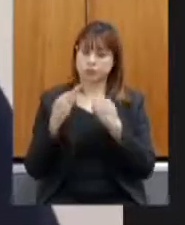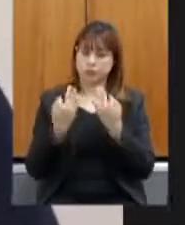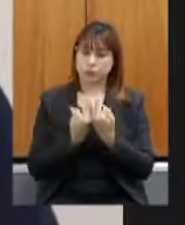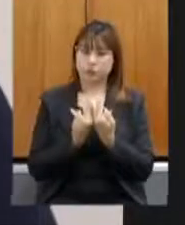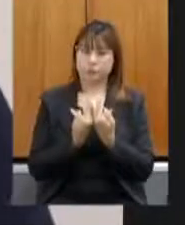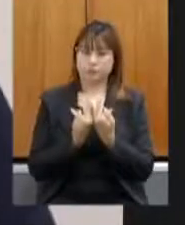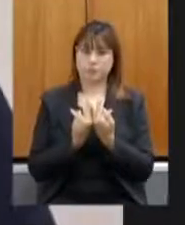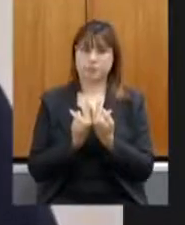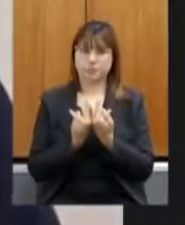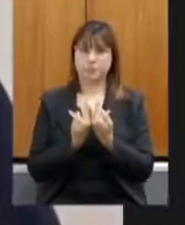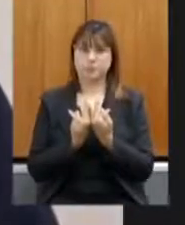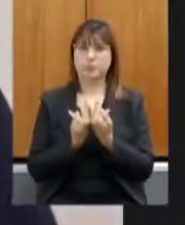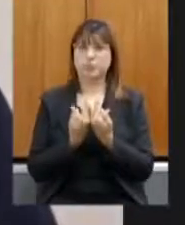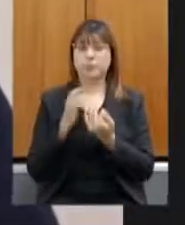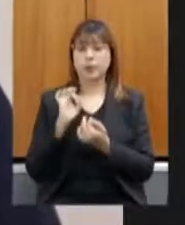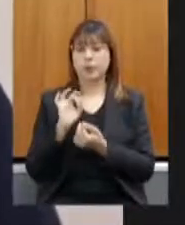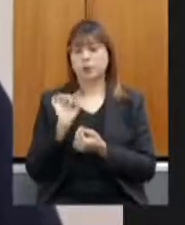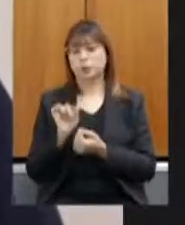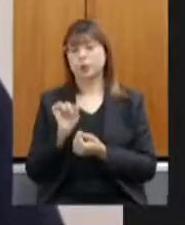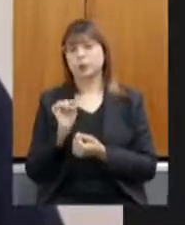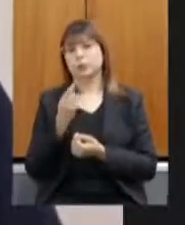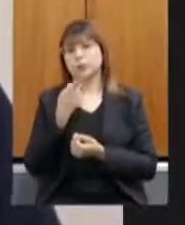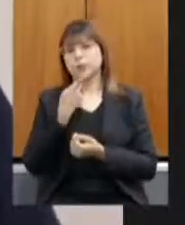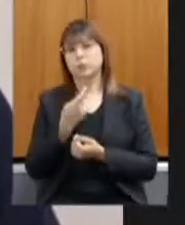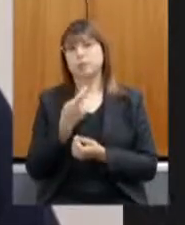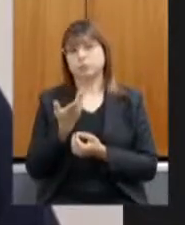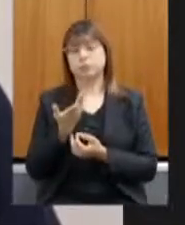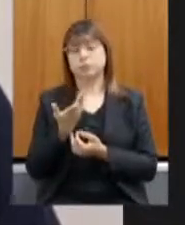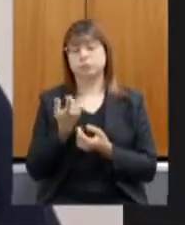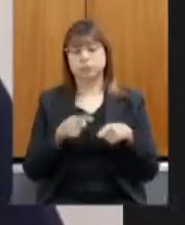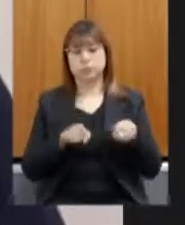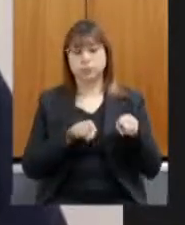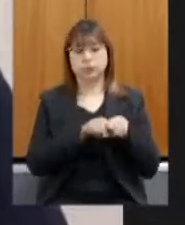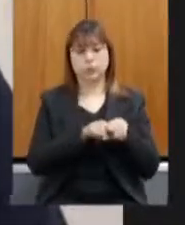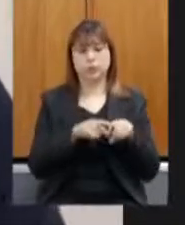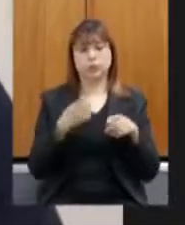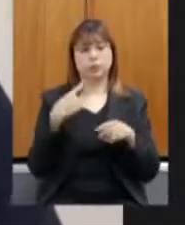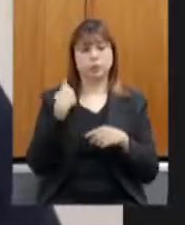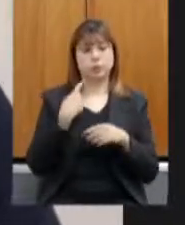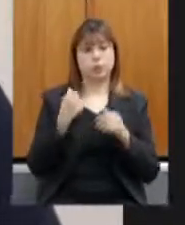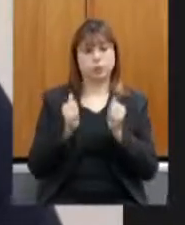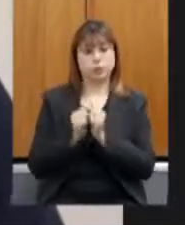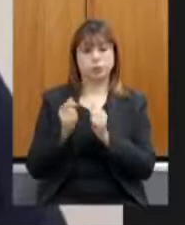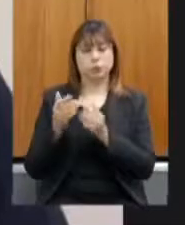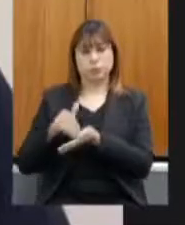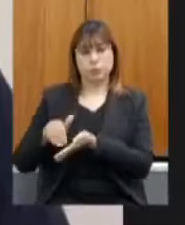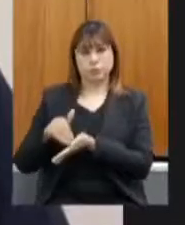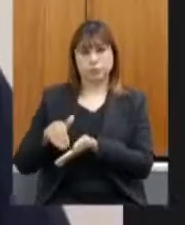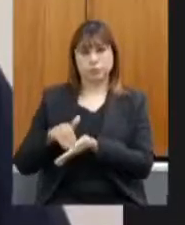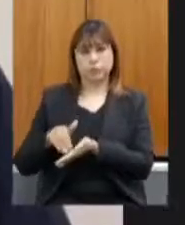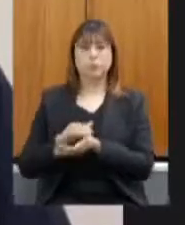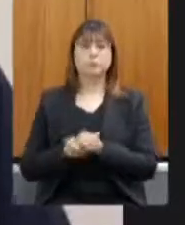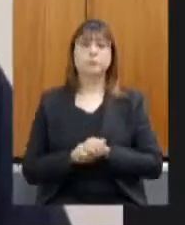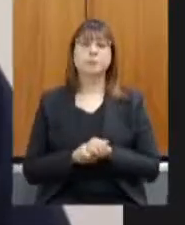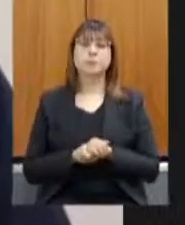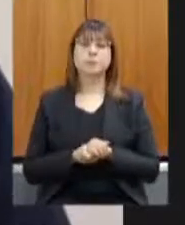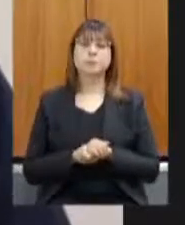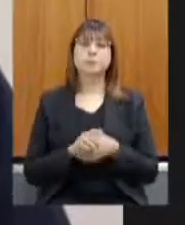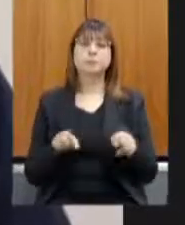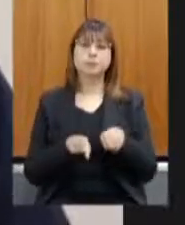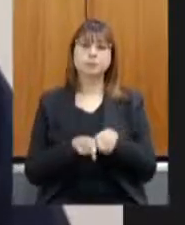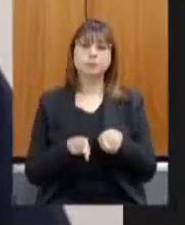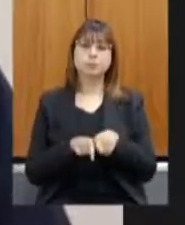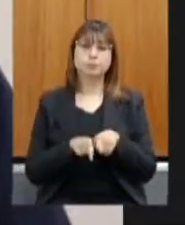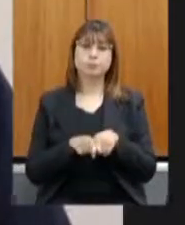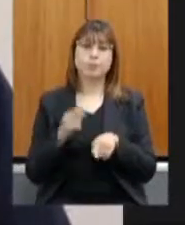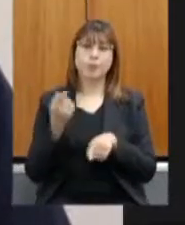ponto, só quero fazer aqui a parceria do deputado junto com a secretaria. Bem como também, Ana, a última vez que te